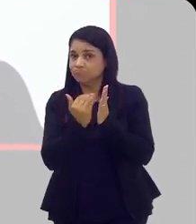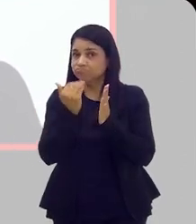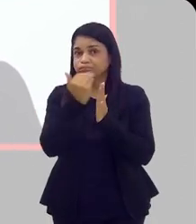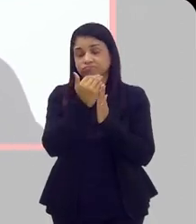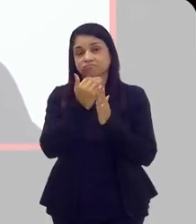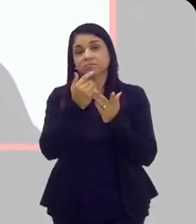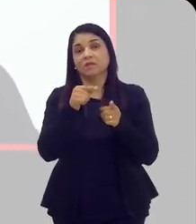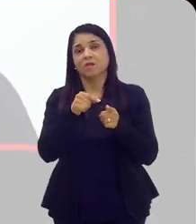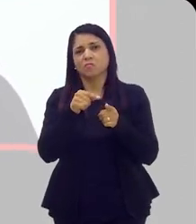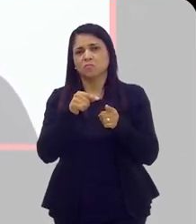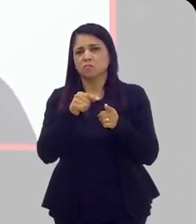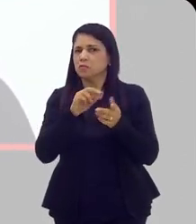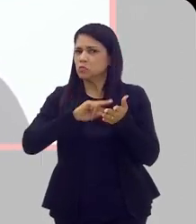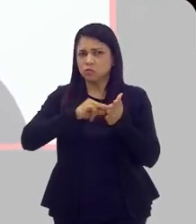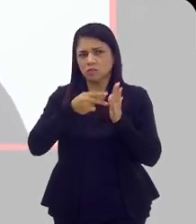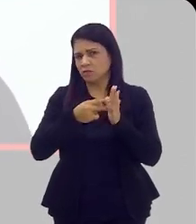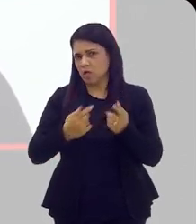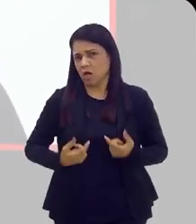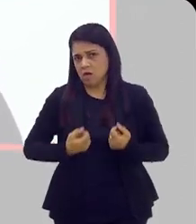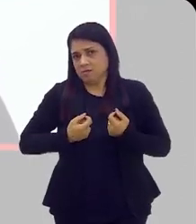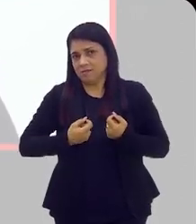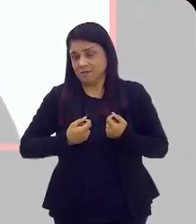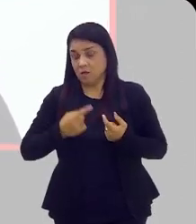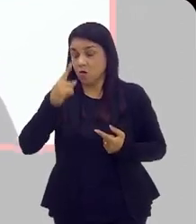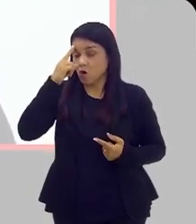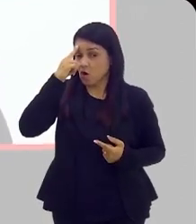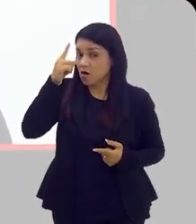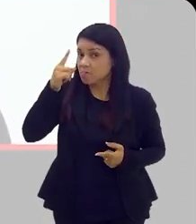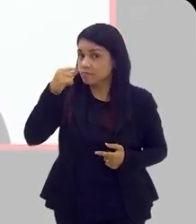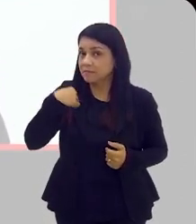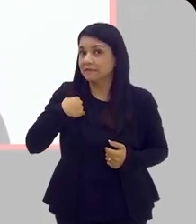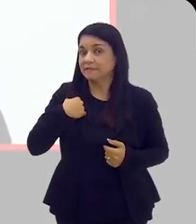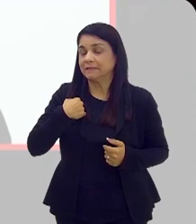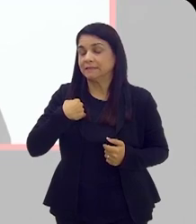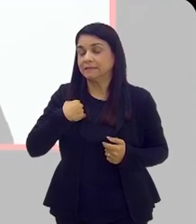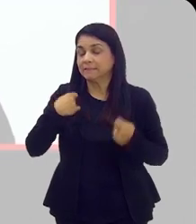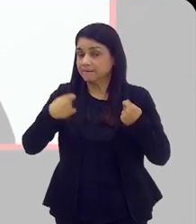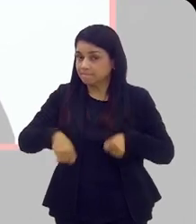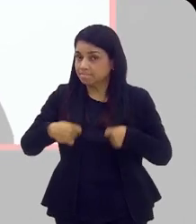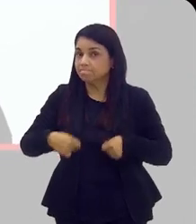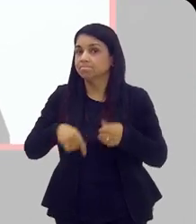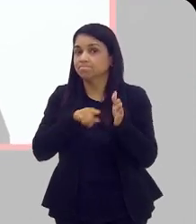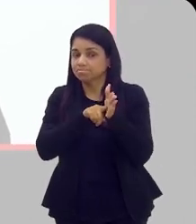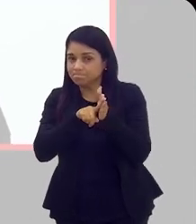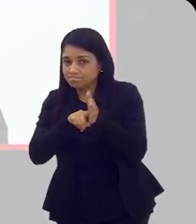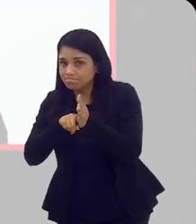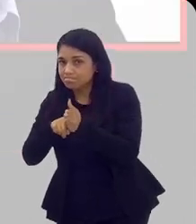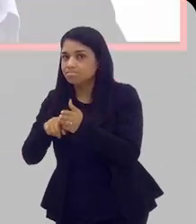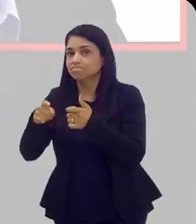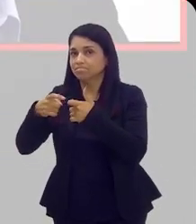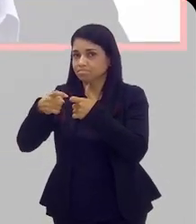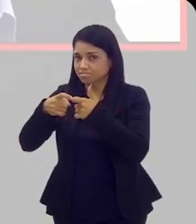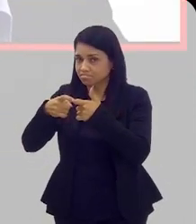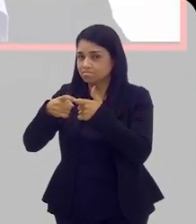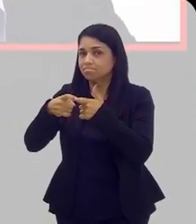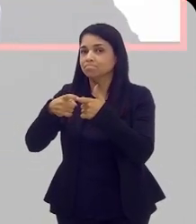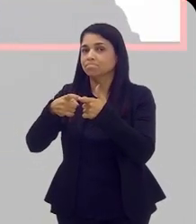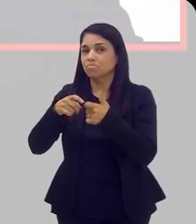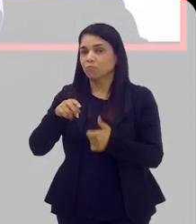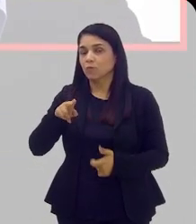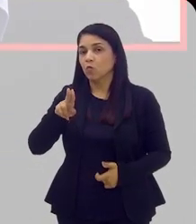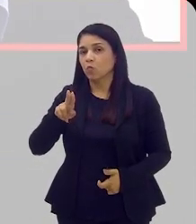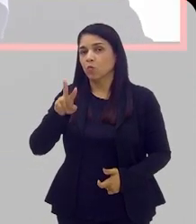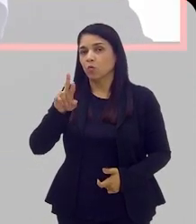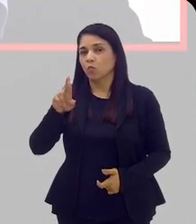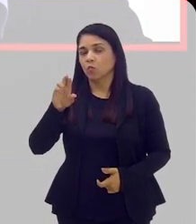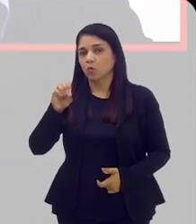significa necessariamente que é câncer. significa que, opa, precisamos dar atenção a isso e um médico especializado,